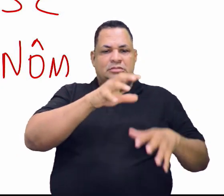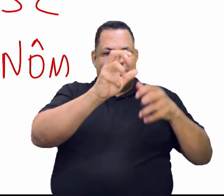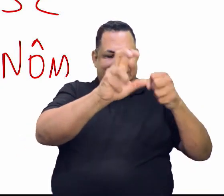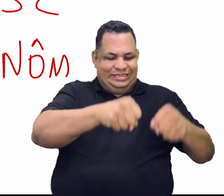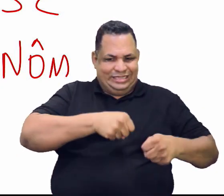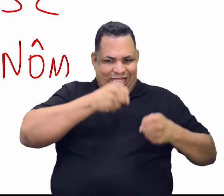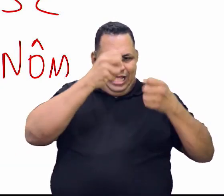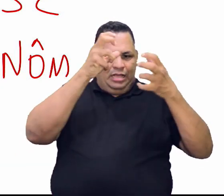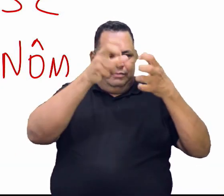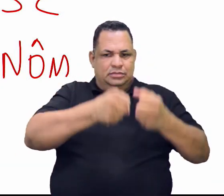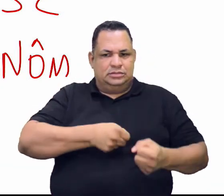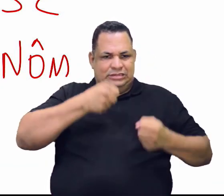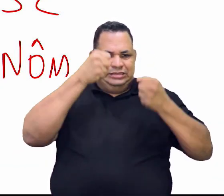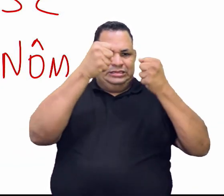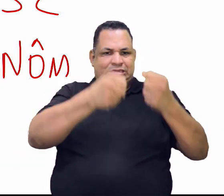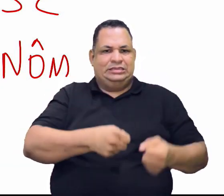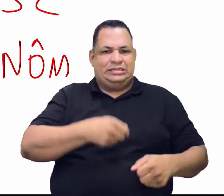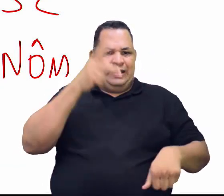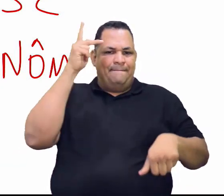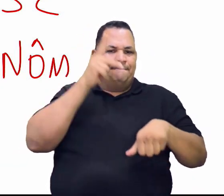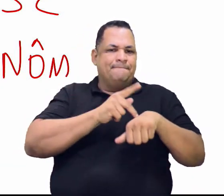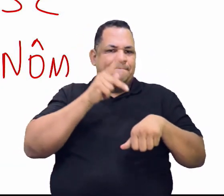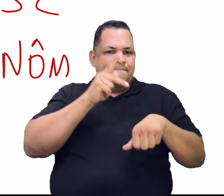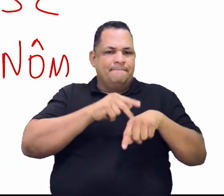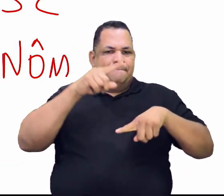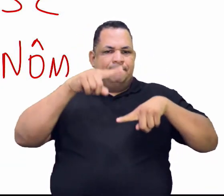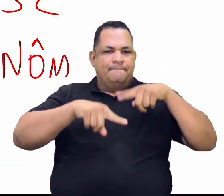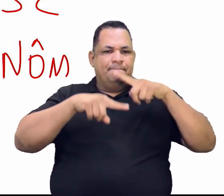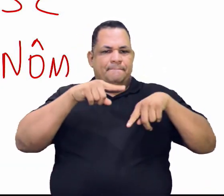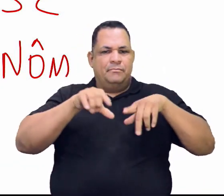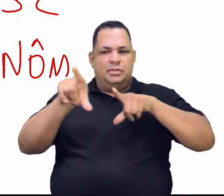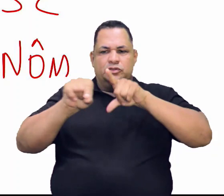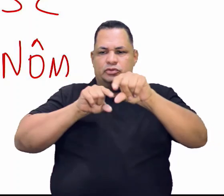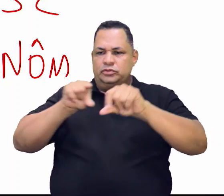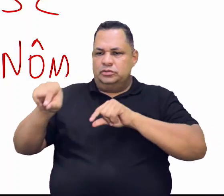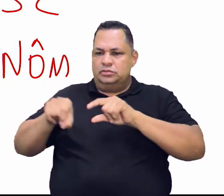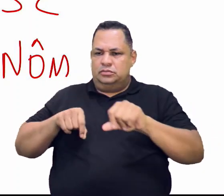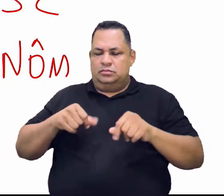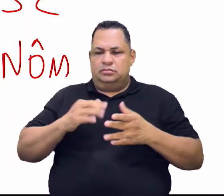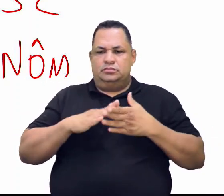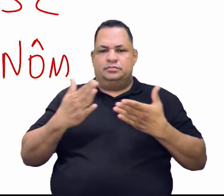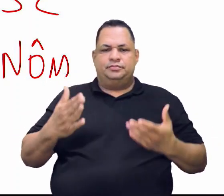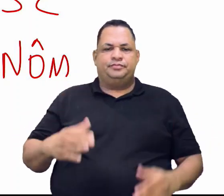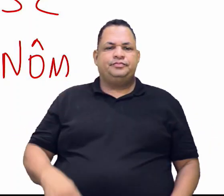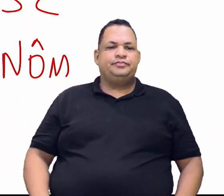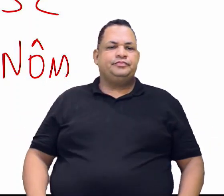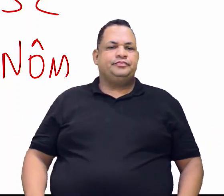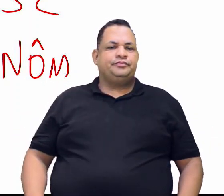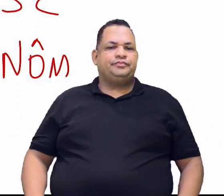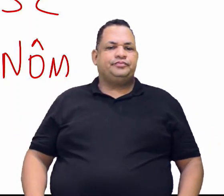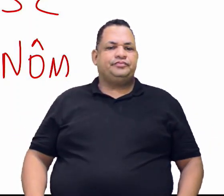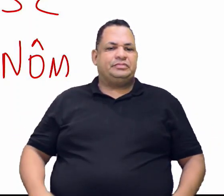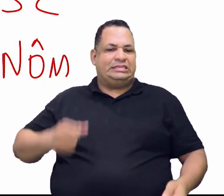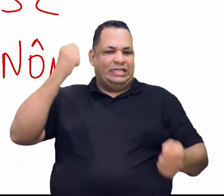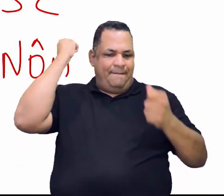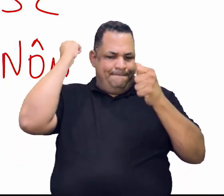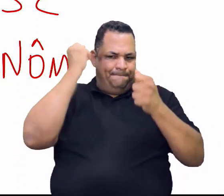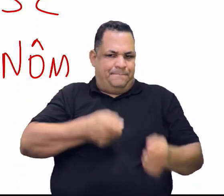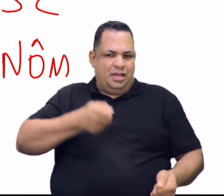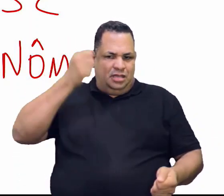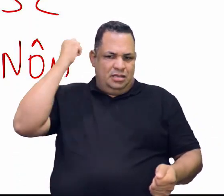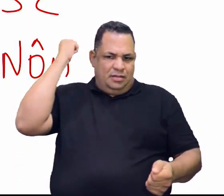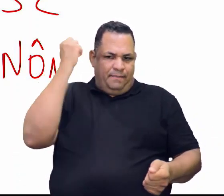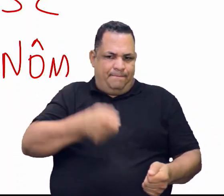Arrancando da rocha o material selecionado. Aqui o cara tá com uma marreta,